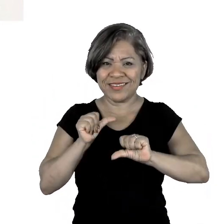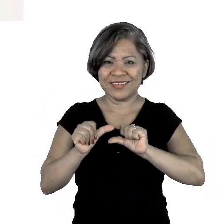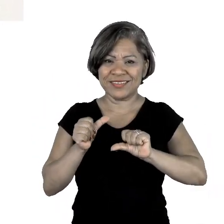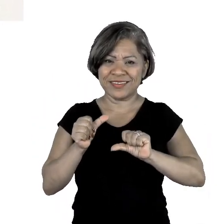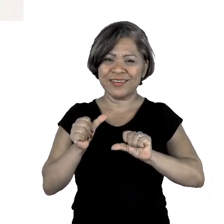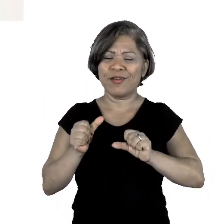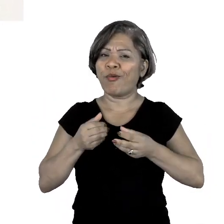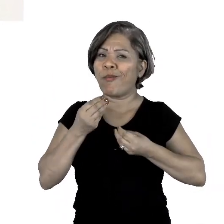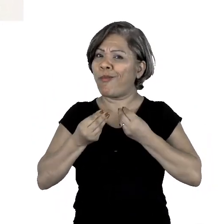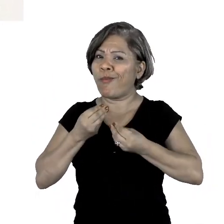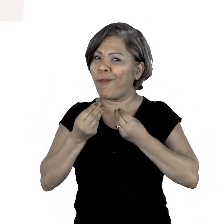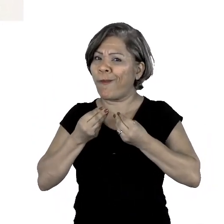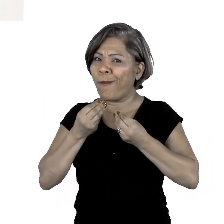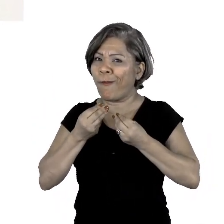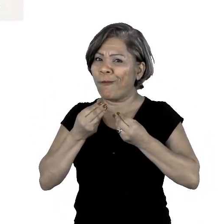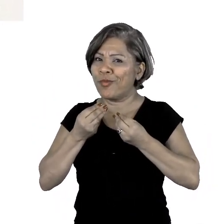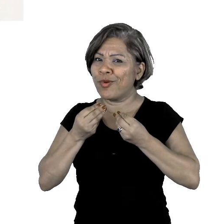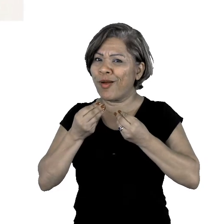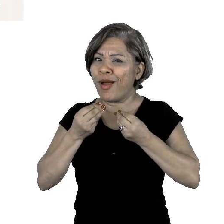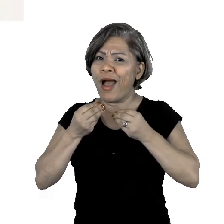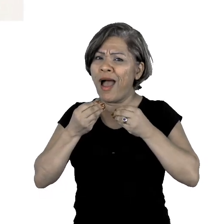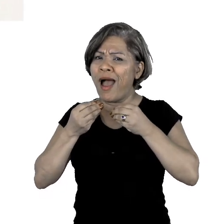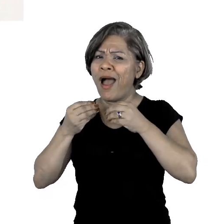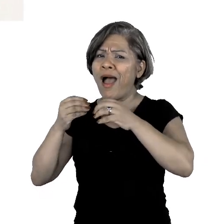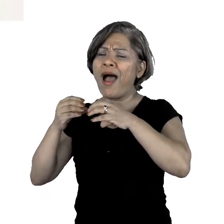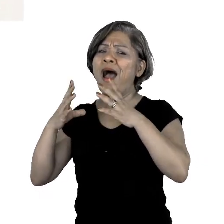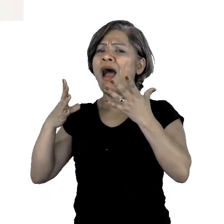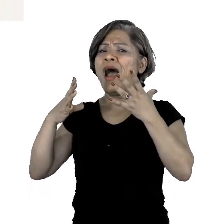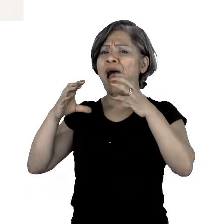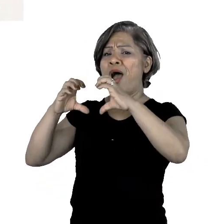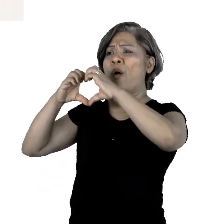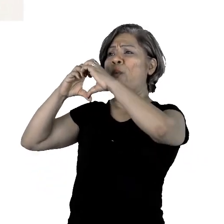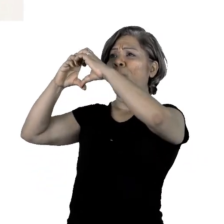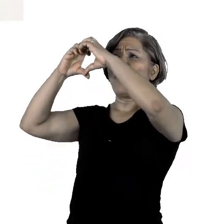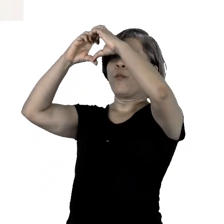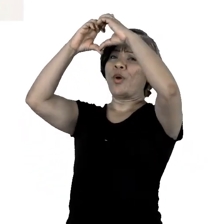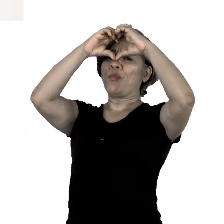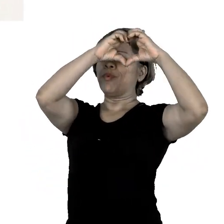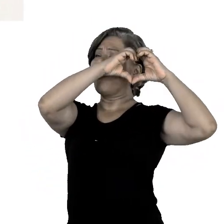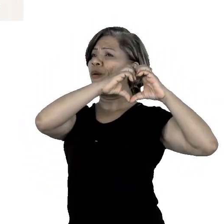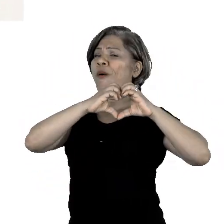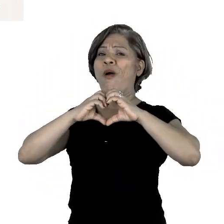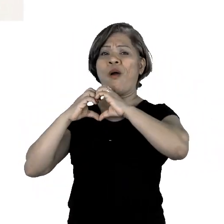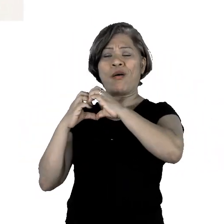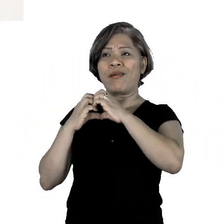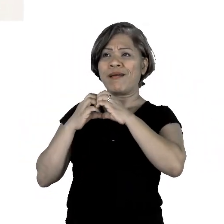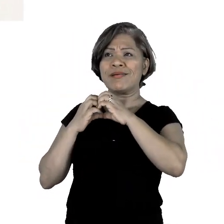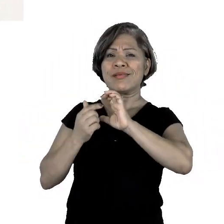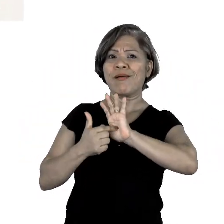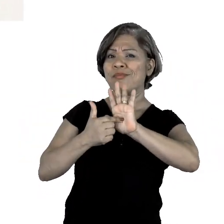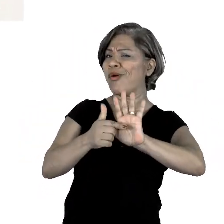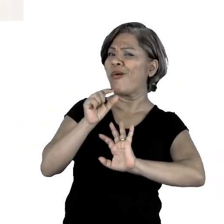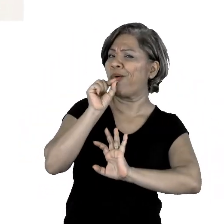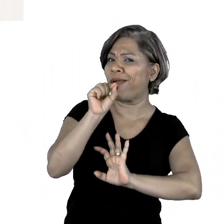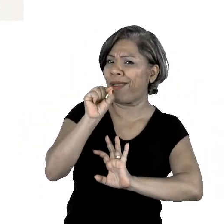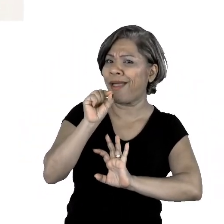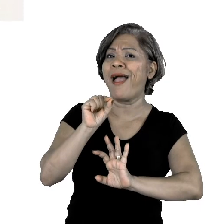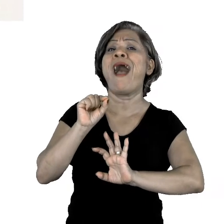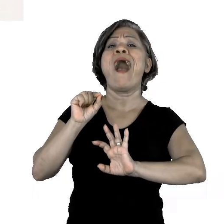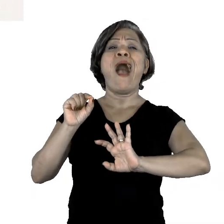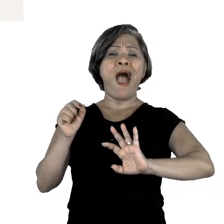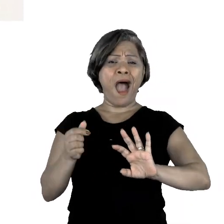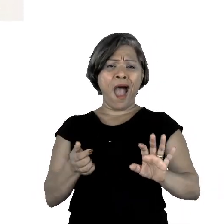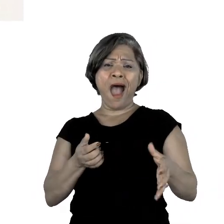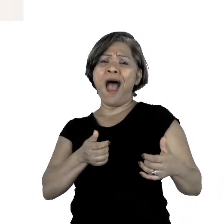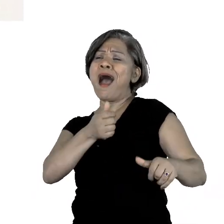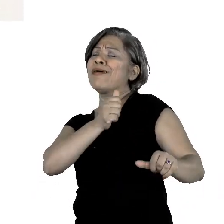Esses coraçõezinhos em volta dela, indica o quê? Que ela ficou apaixonada, encantada,